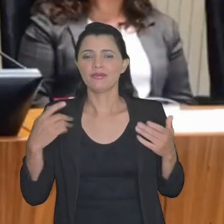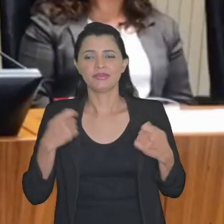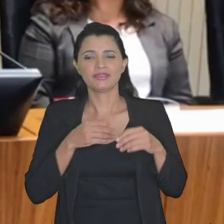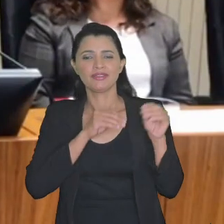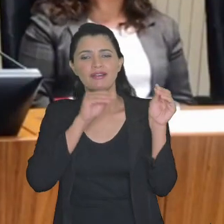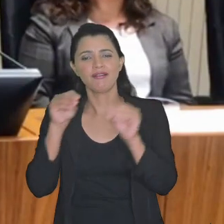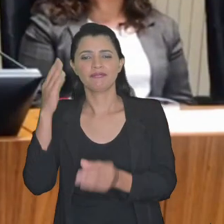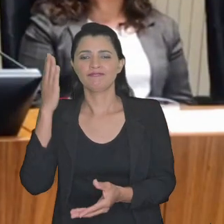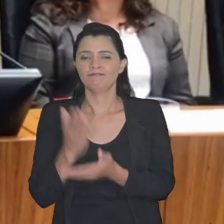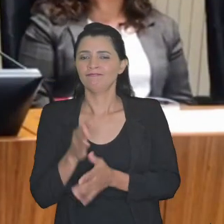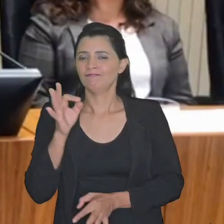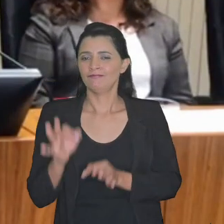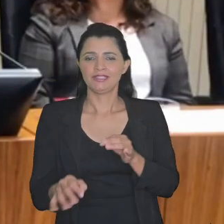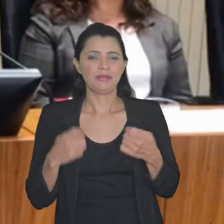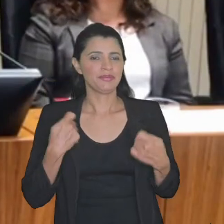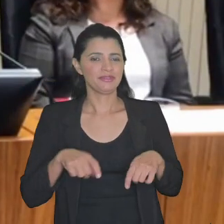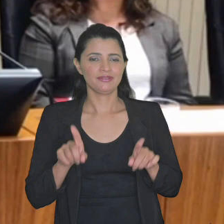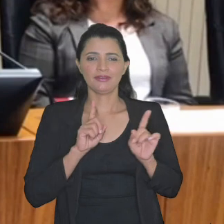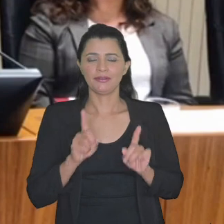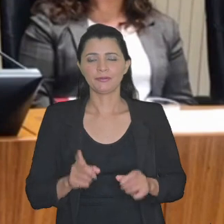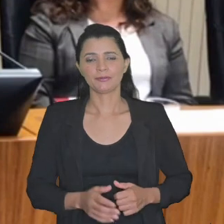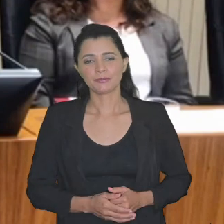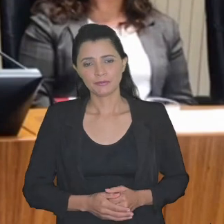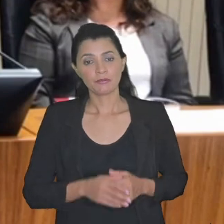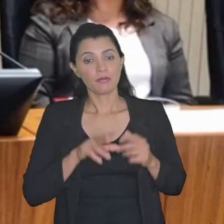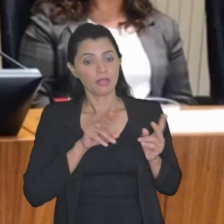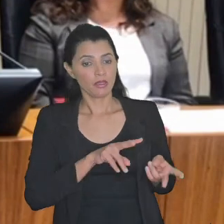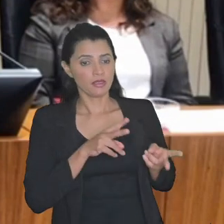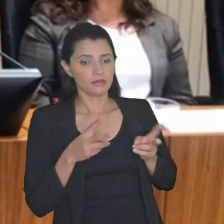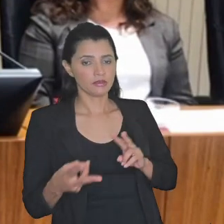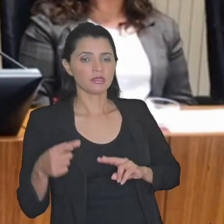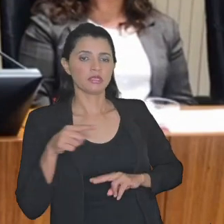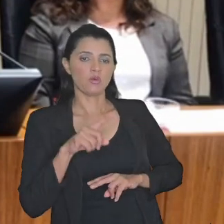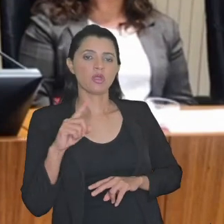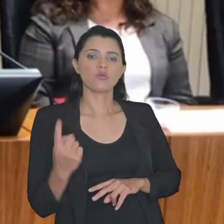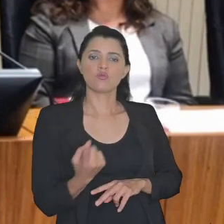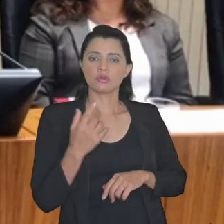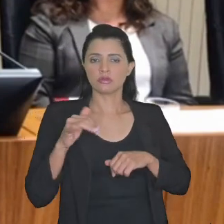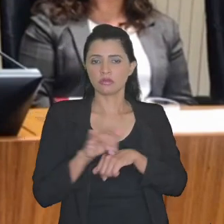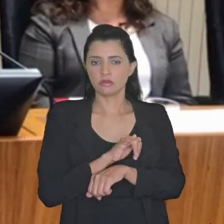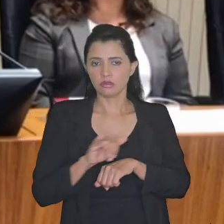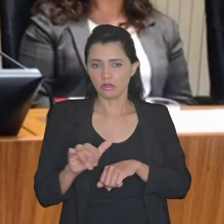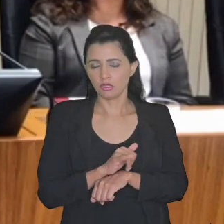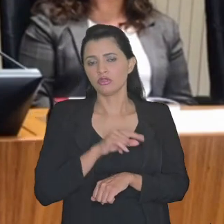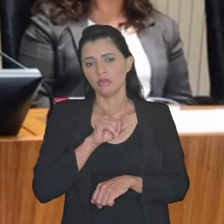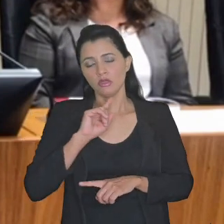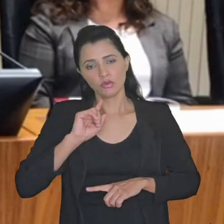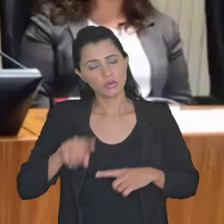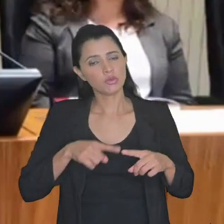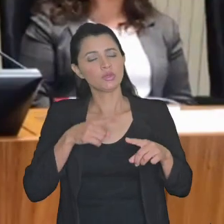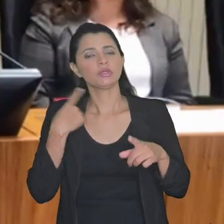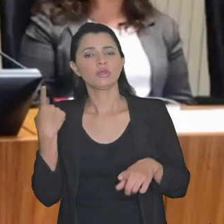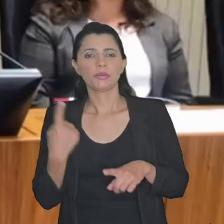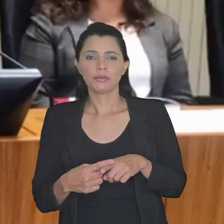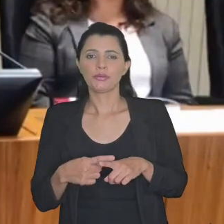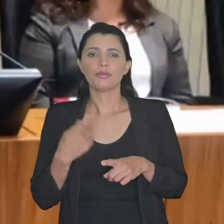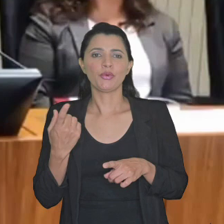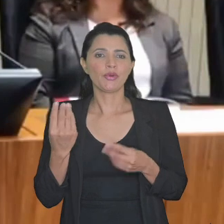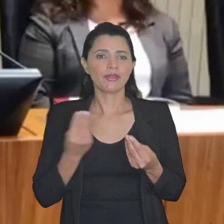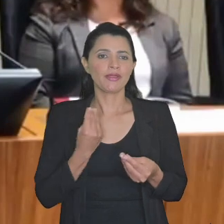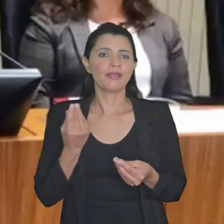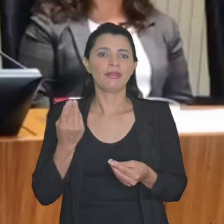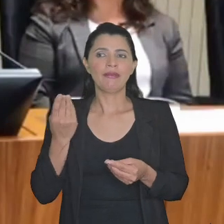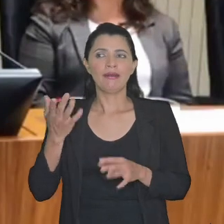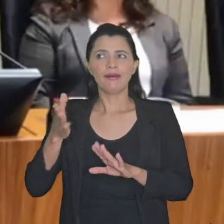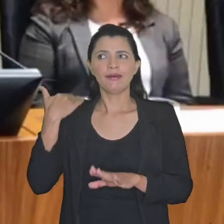pelo judiciário e a transação é uma delas e isso é uma evolução muito